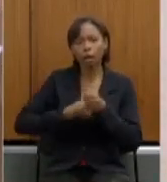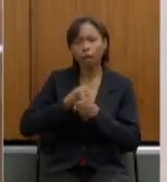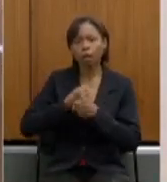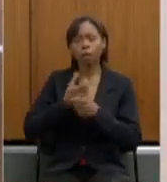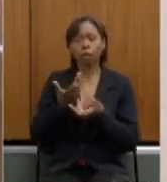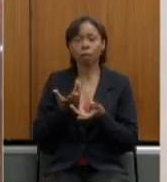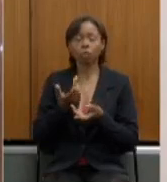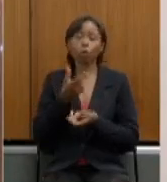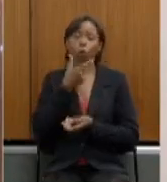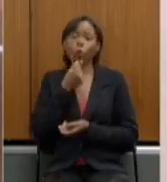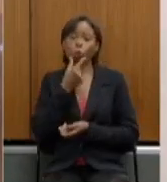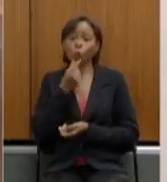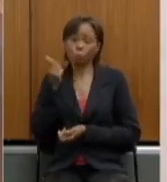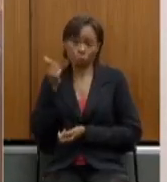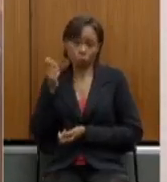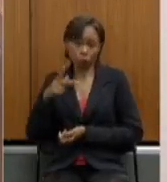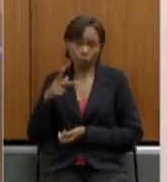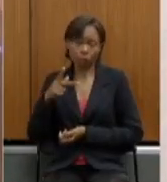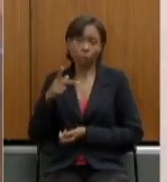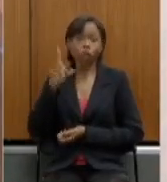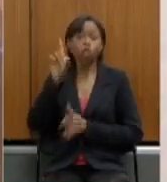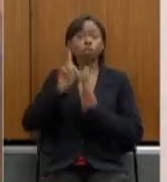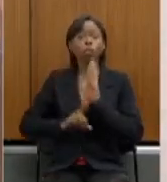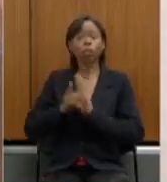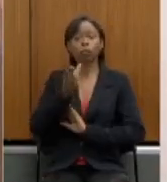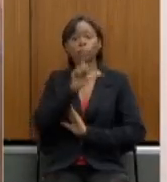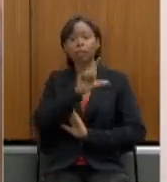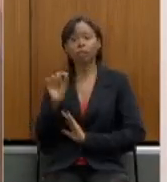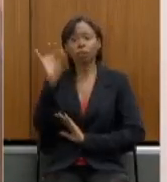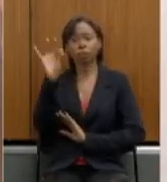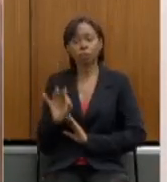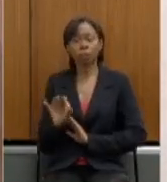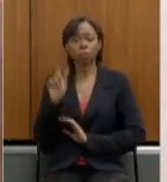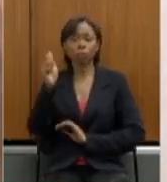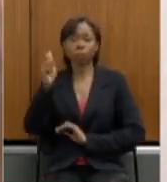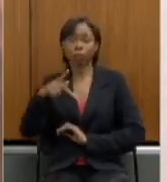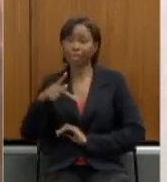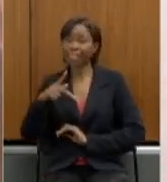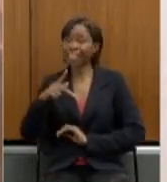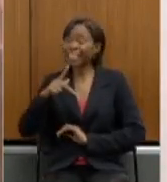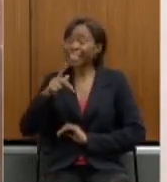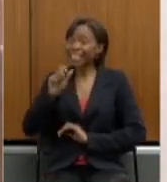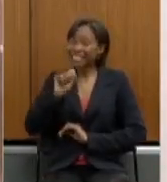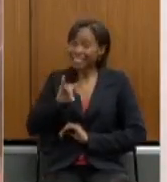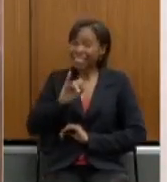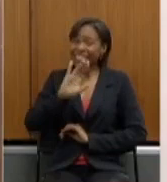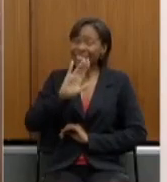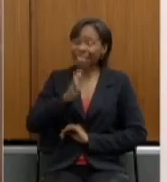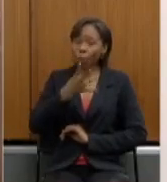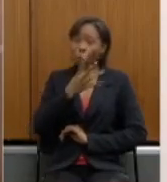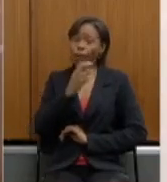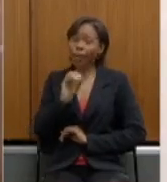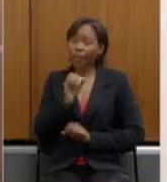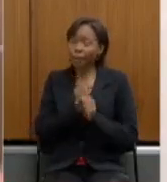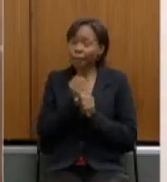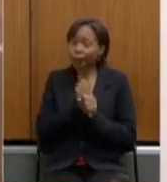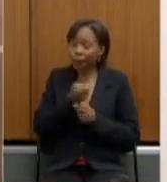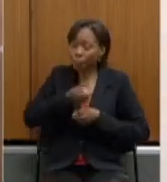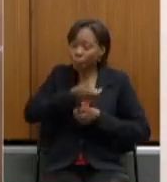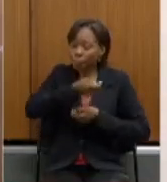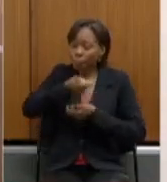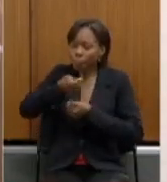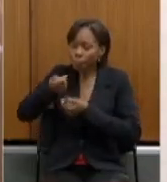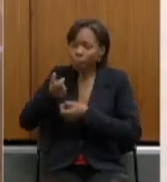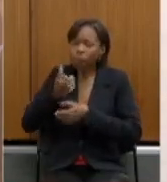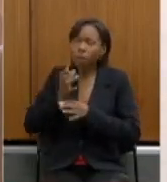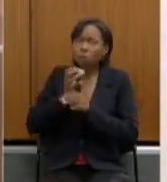ele vai ter direito a 100% da aposentadoria depois de 40 anos de tempo de contribuição isso isso era uma coisa que